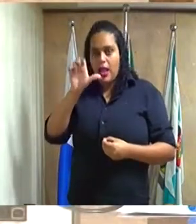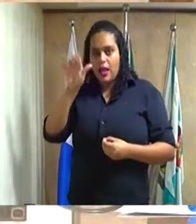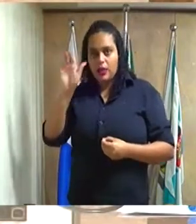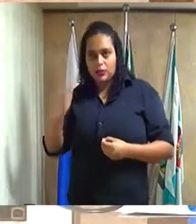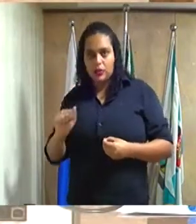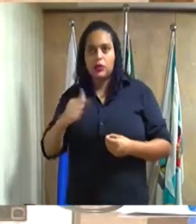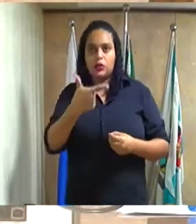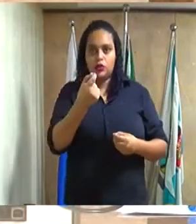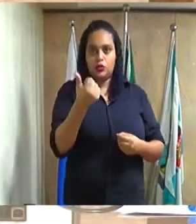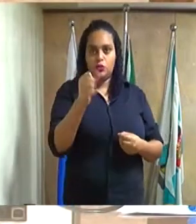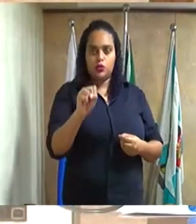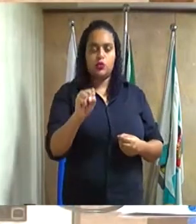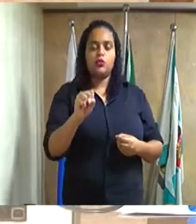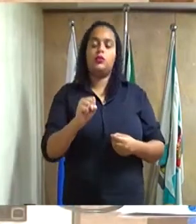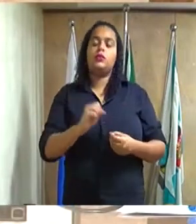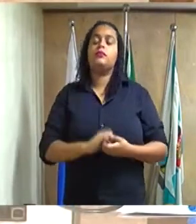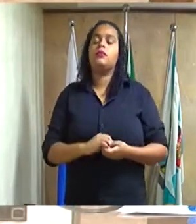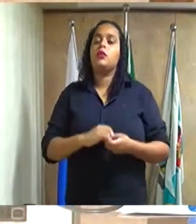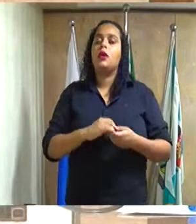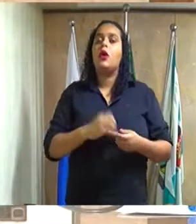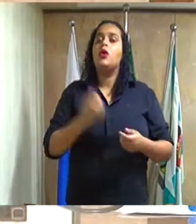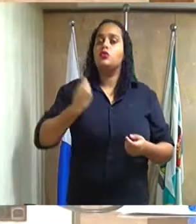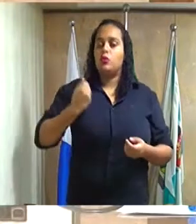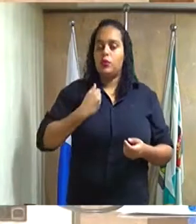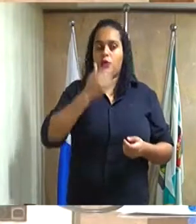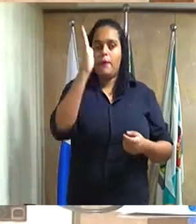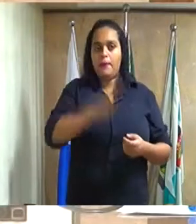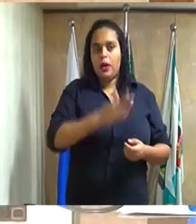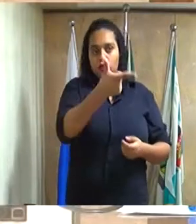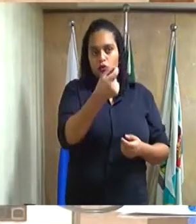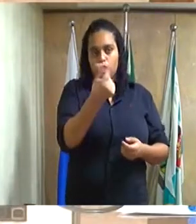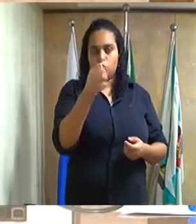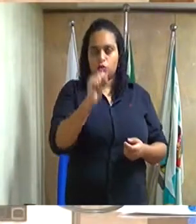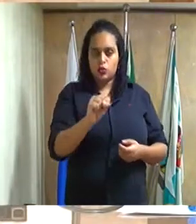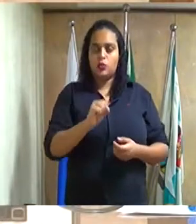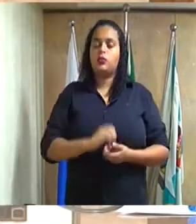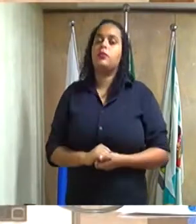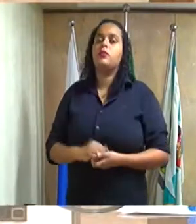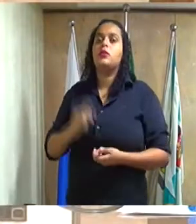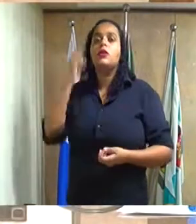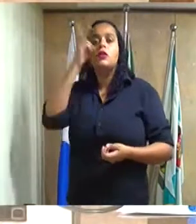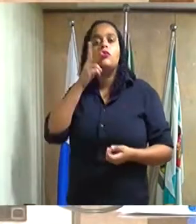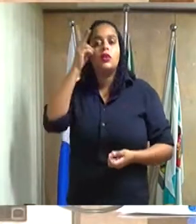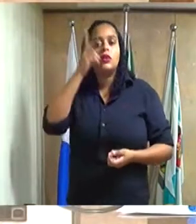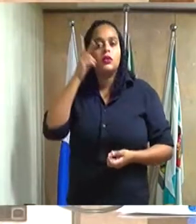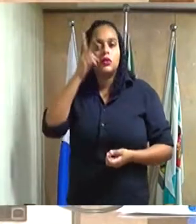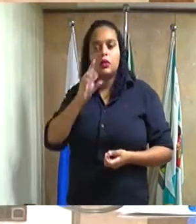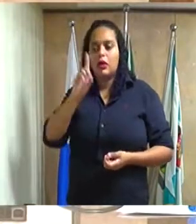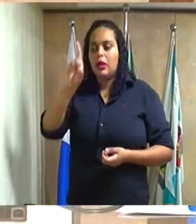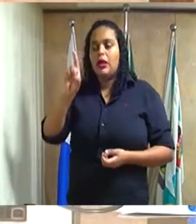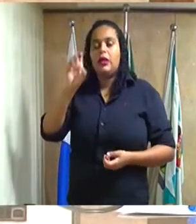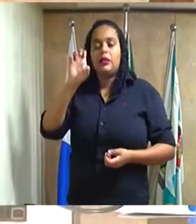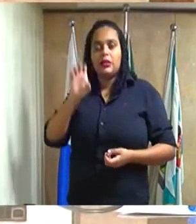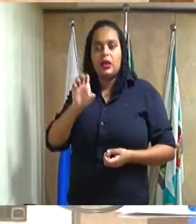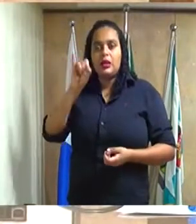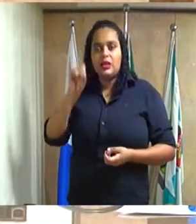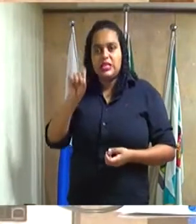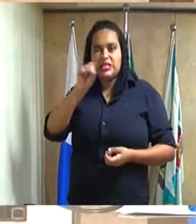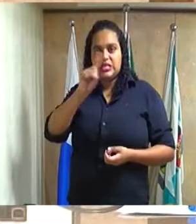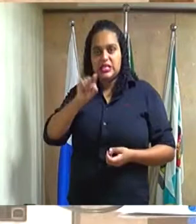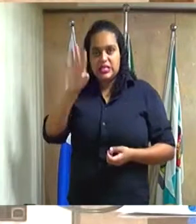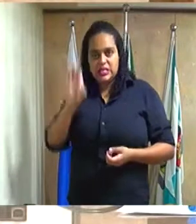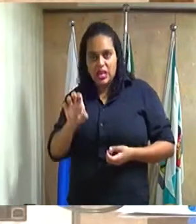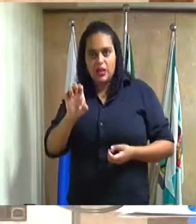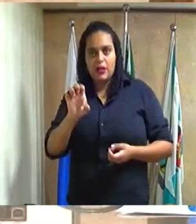Indicação número 4268, barra 2018, da excelentíssima senhora vereadora Deise Mar Quaresma Ribeiro,